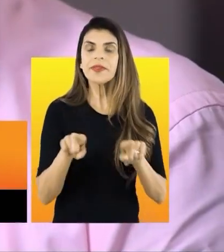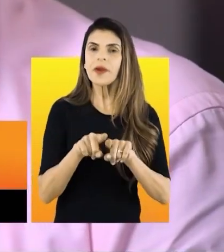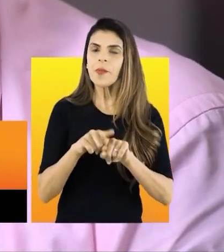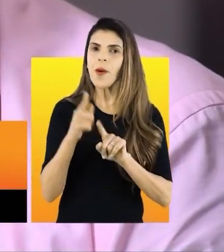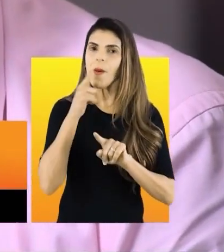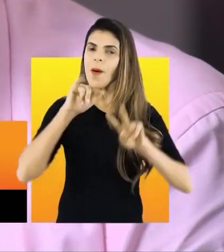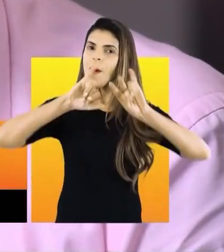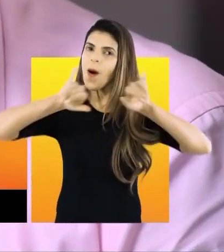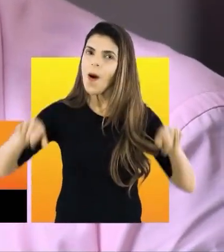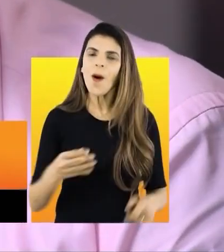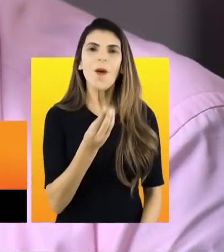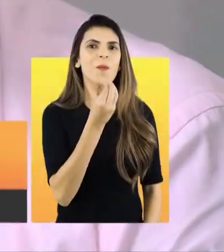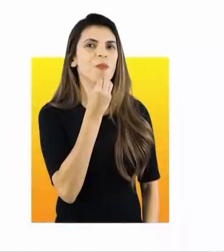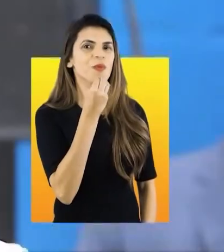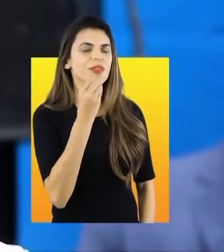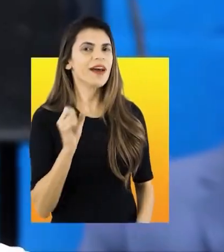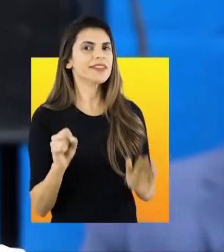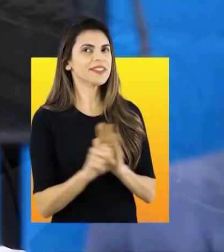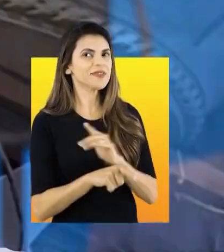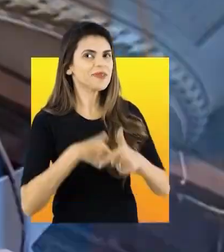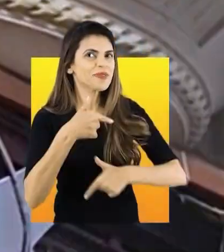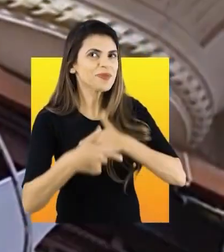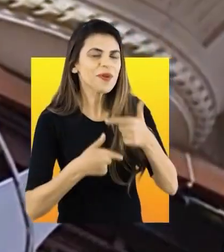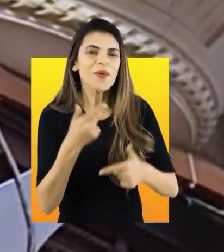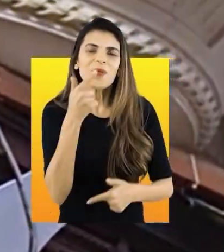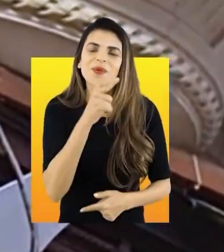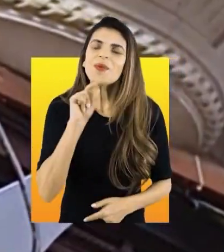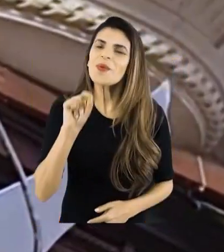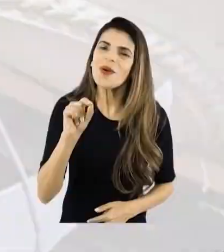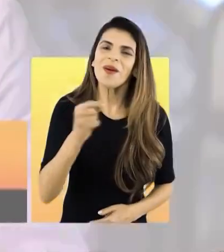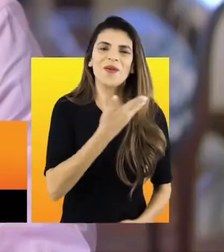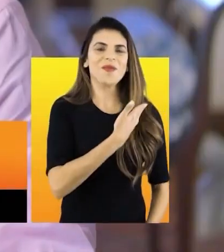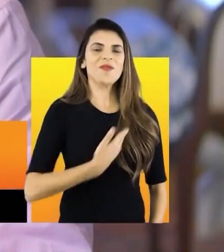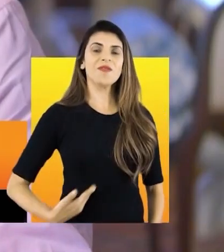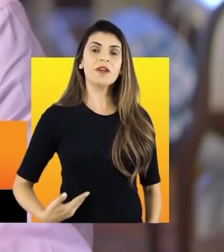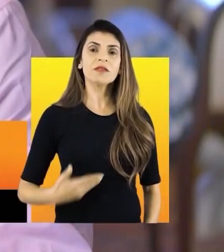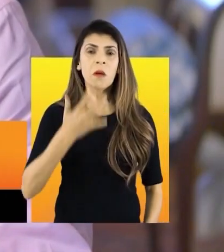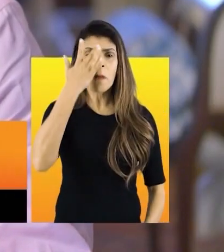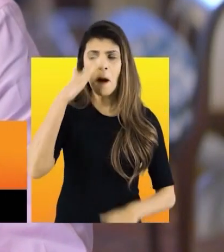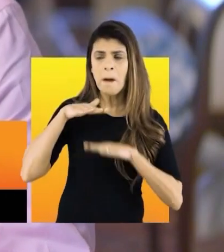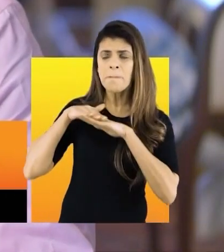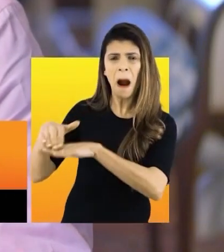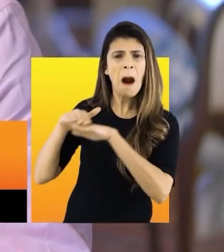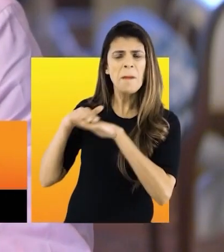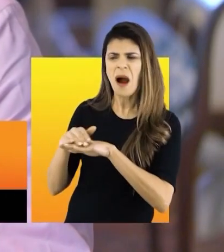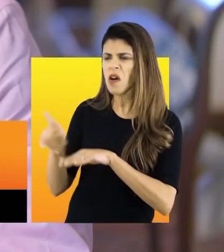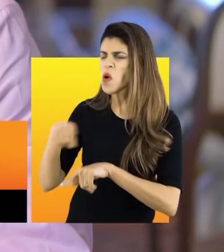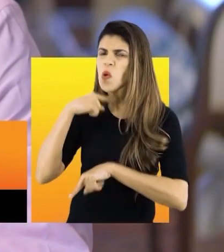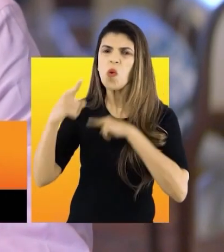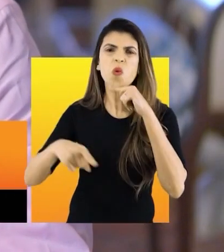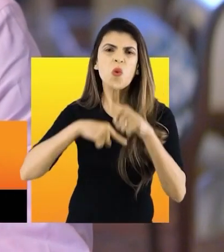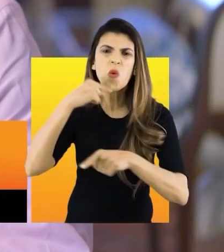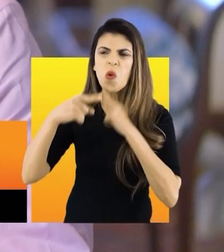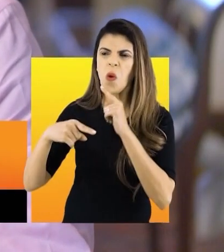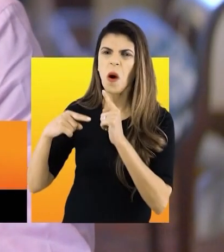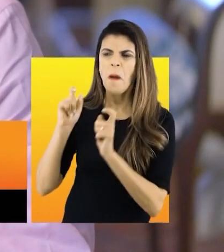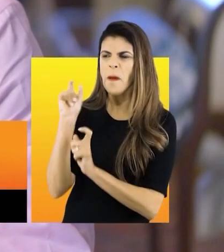uma janela de oportunidades nova e foi muito curioso que tudo que diziam que eu não ia conseguir fazer